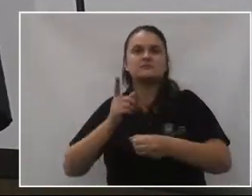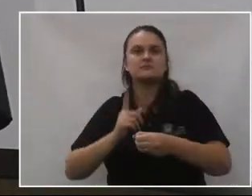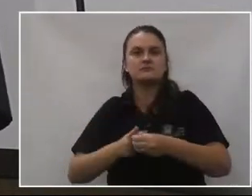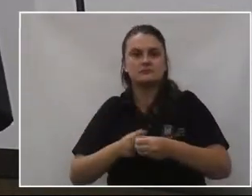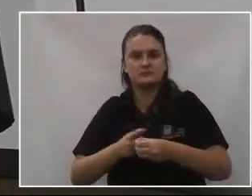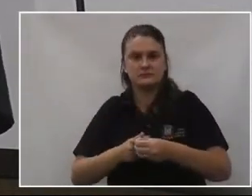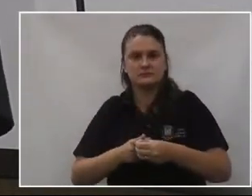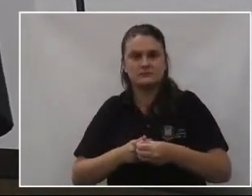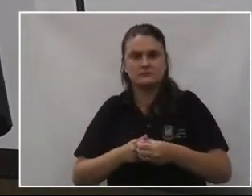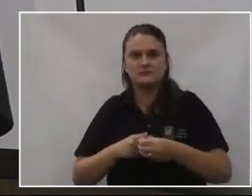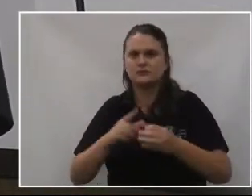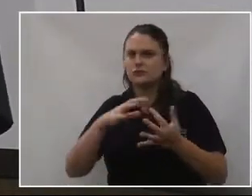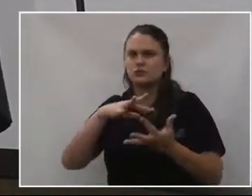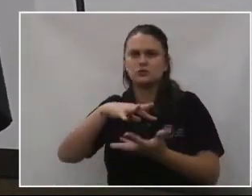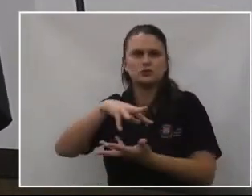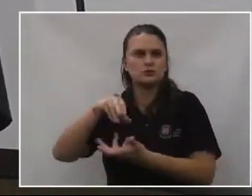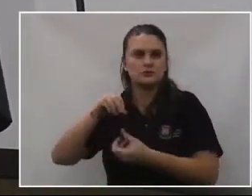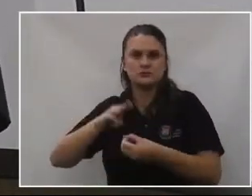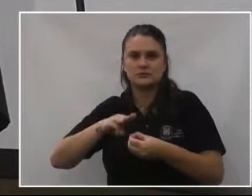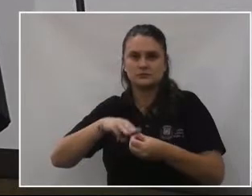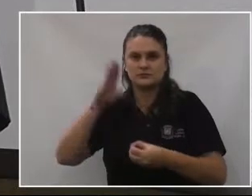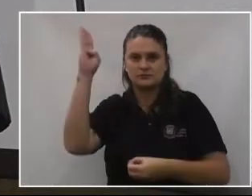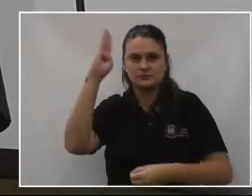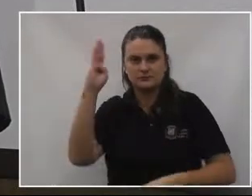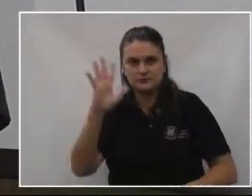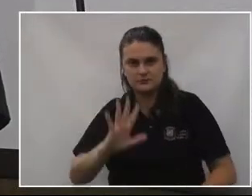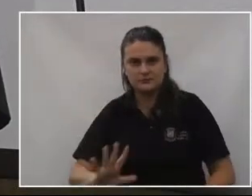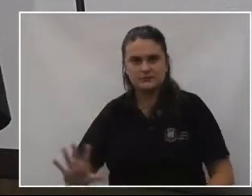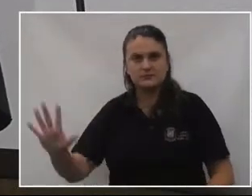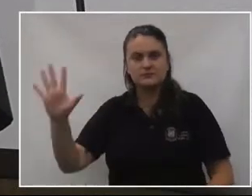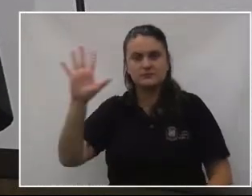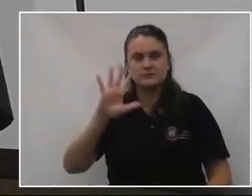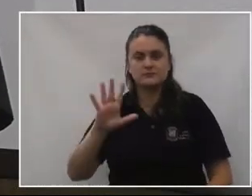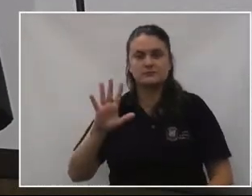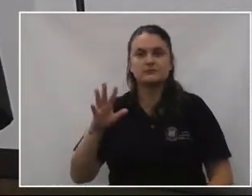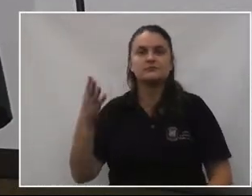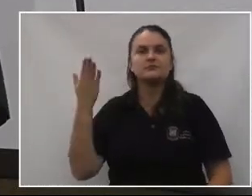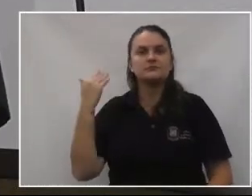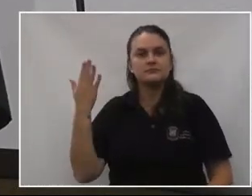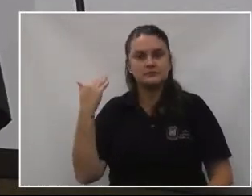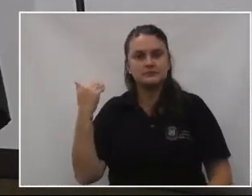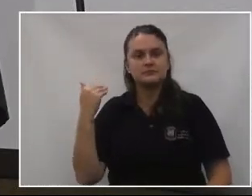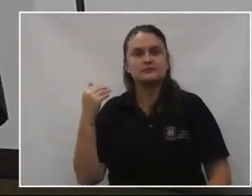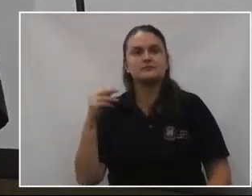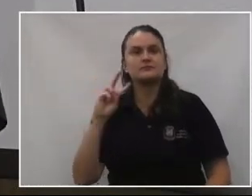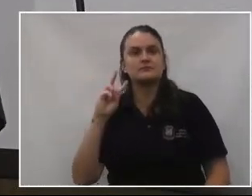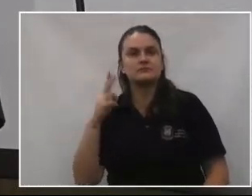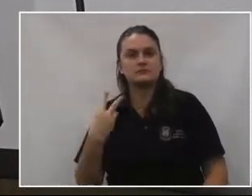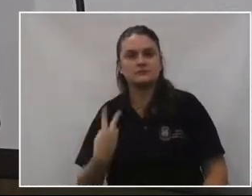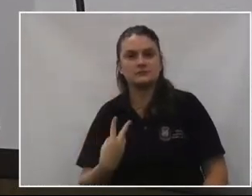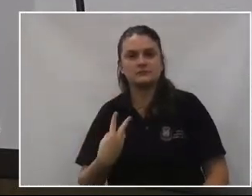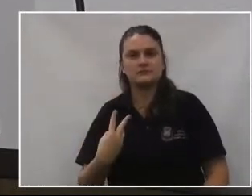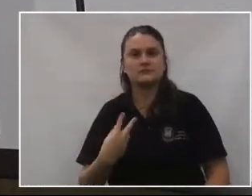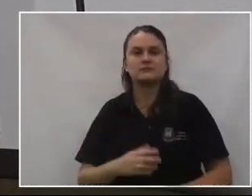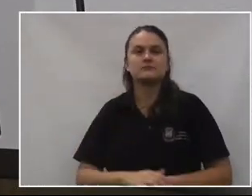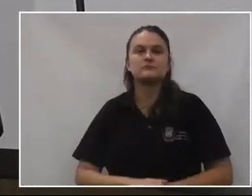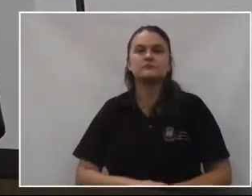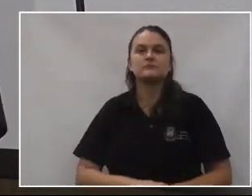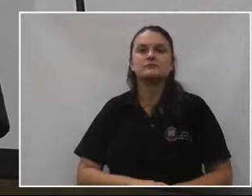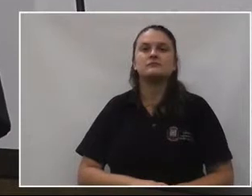assim, de todos os municípios aqui do Brasil. E, na época, era o vereador, deixa eu ver,